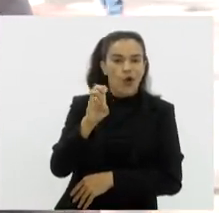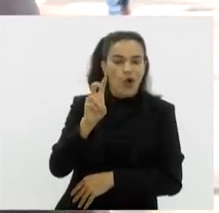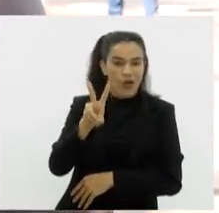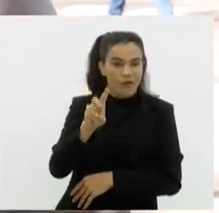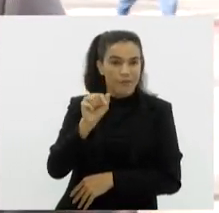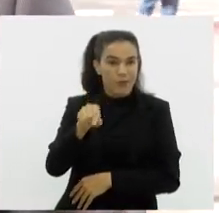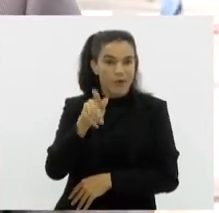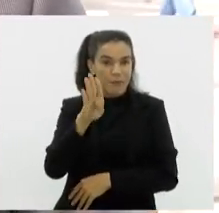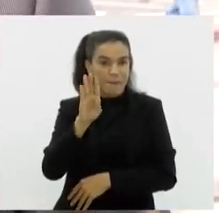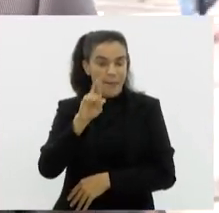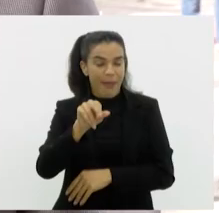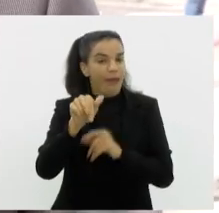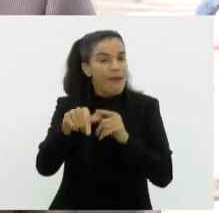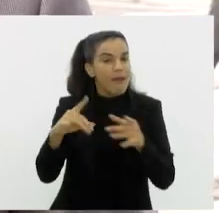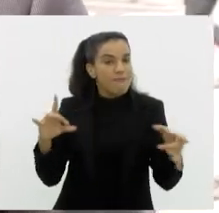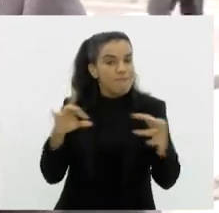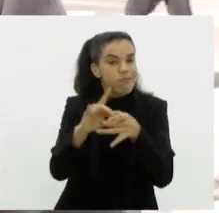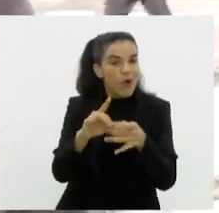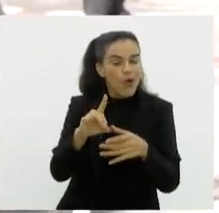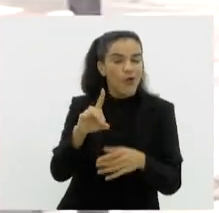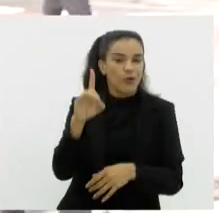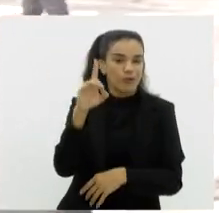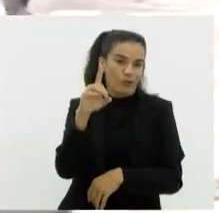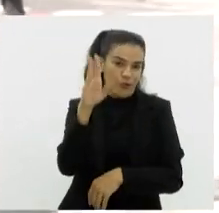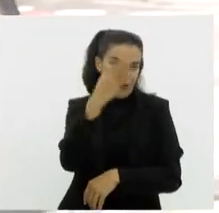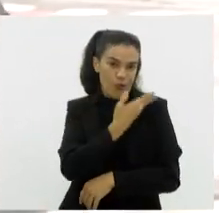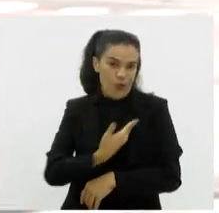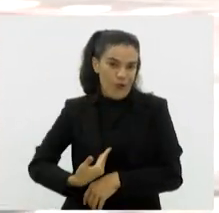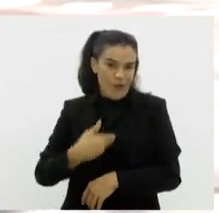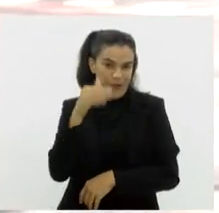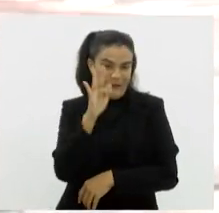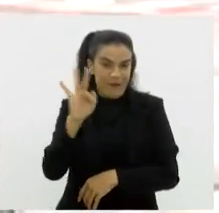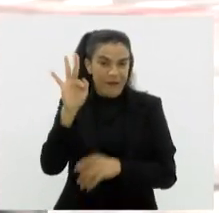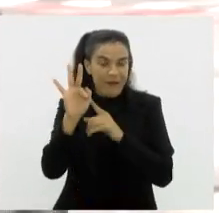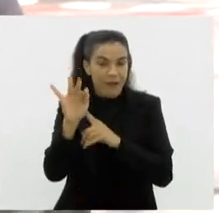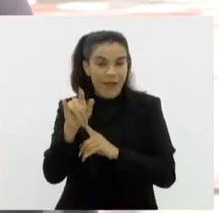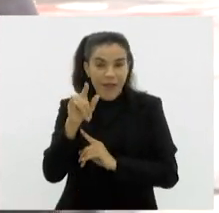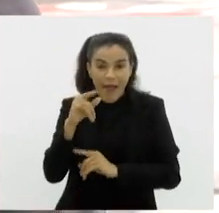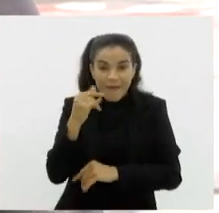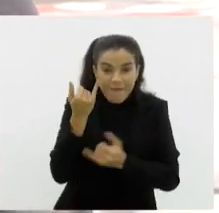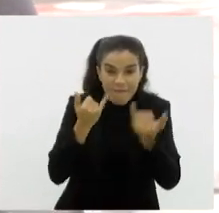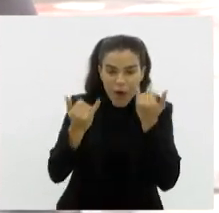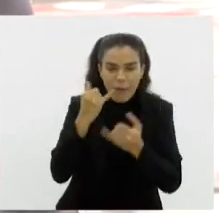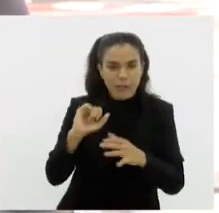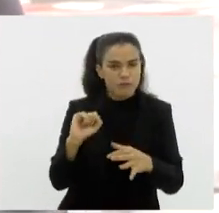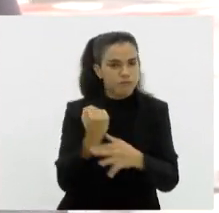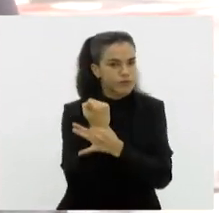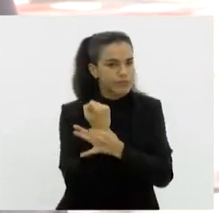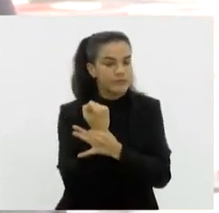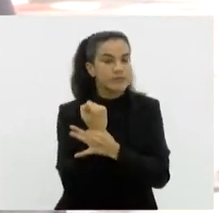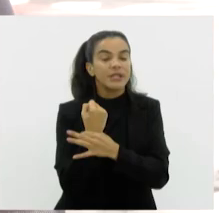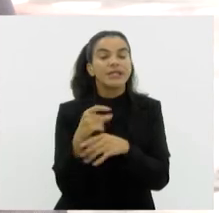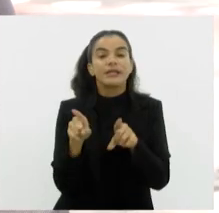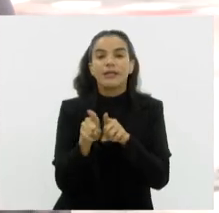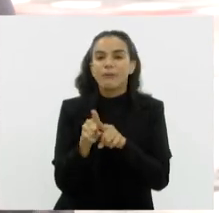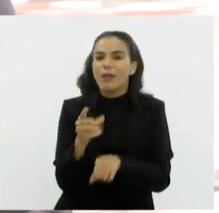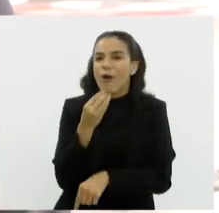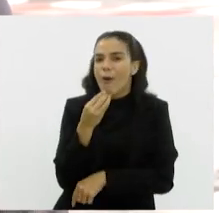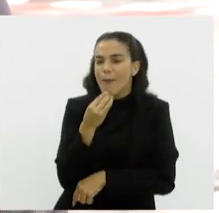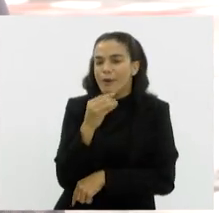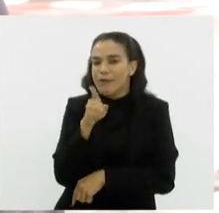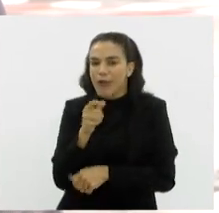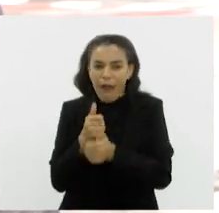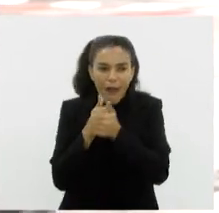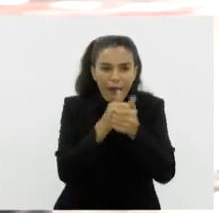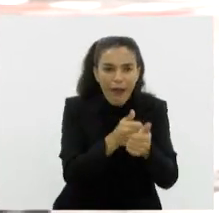feita pelo Gov.br, do governo federal. Ou seja, as suas informações ali estão seguras e ali você tem a chance de acompanhar